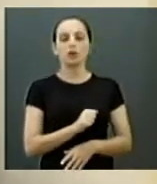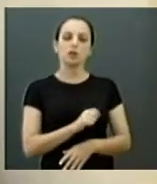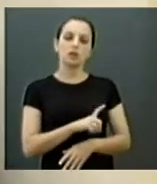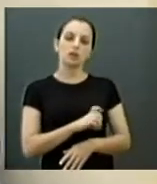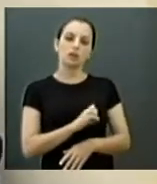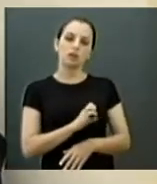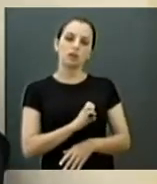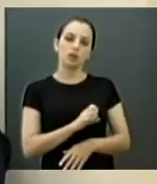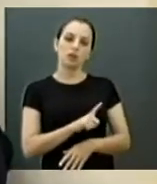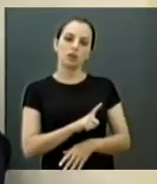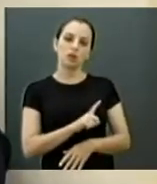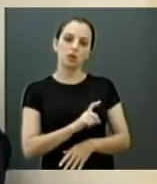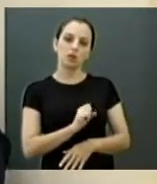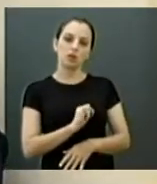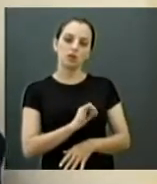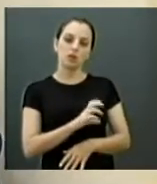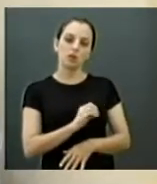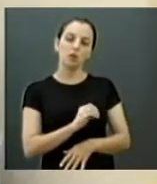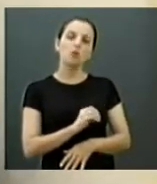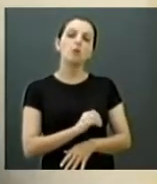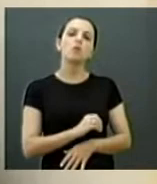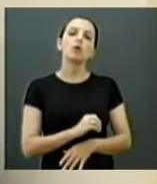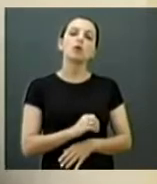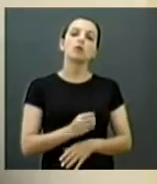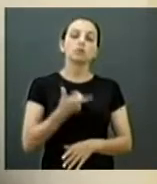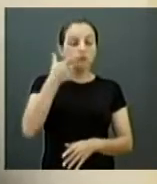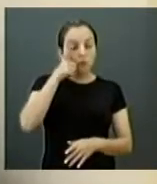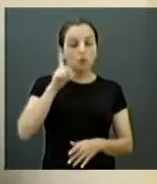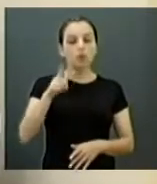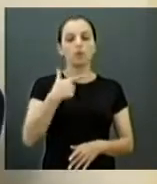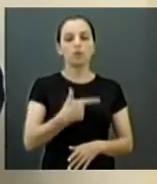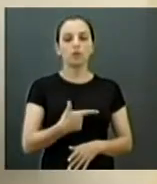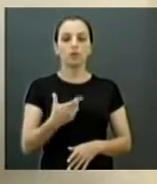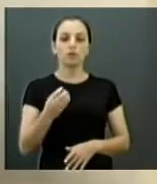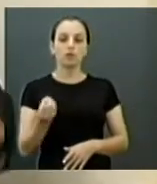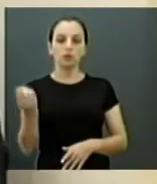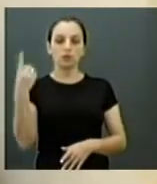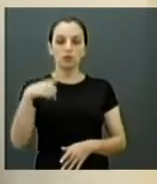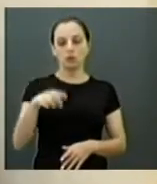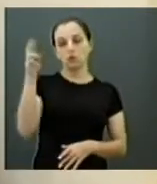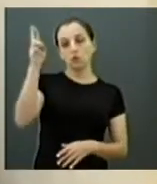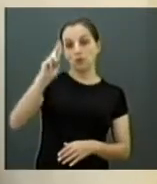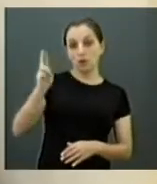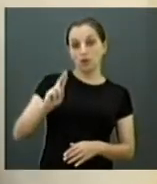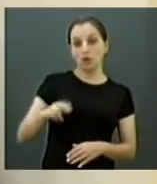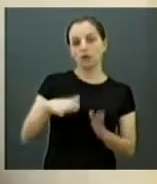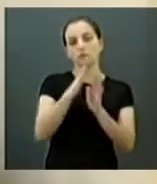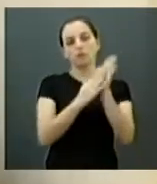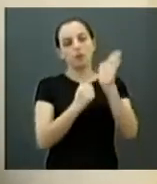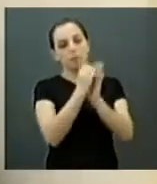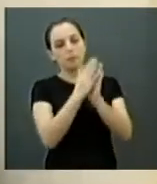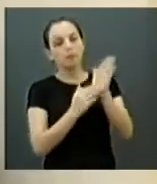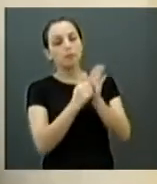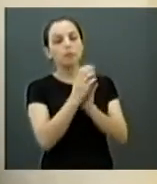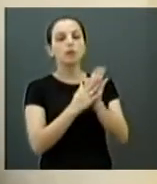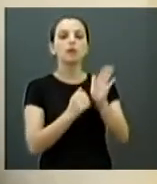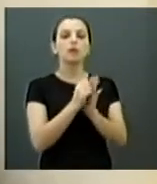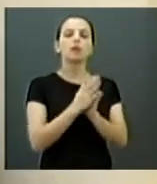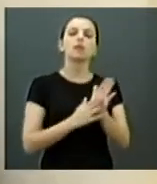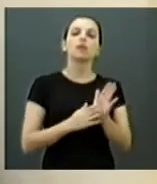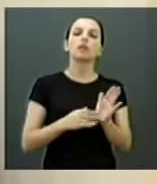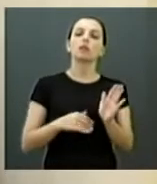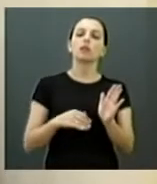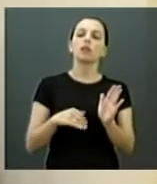20 mil reais em tintas, para também pintar todo aquele complexo esportivo, lá da Arena da Fonte, as piscinas. Então,